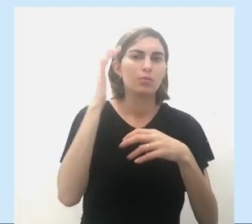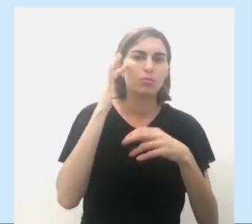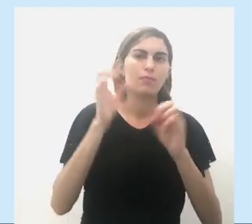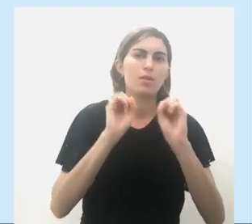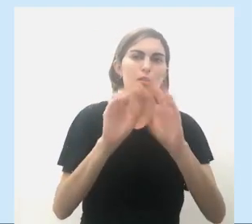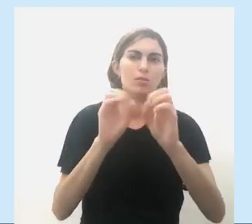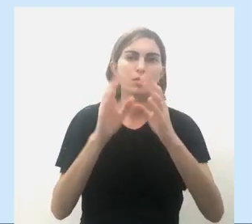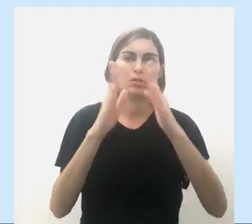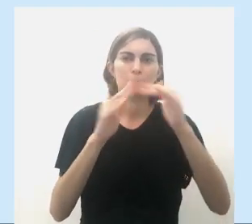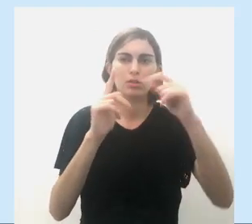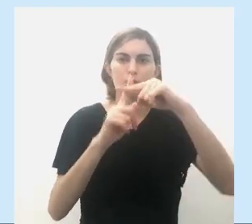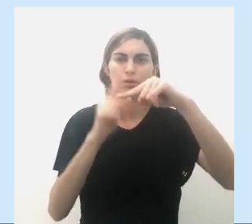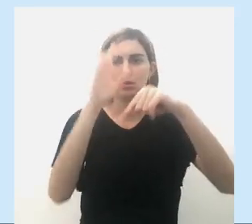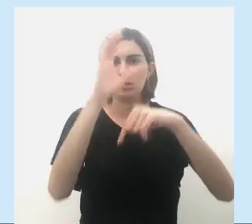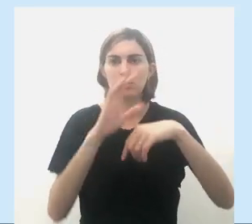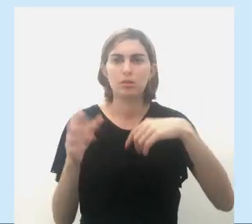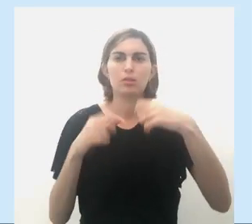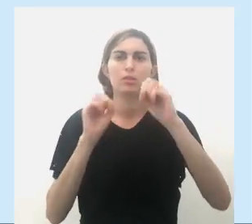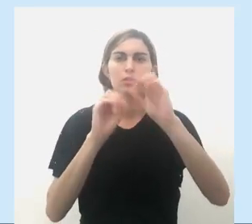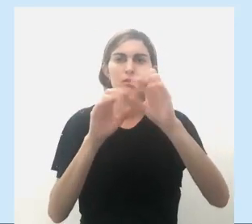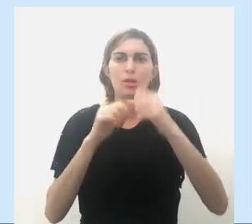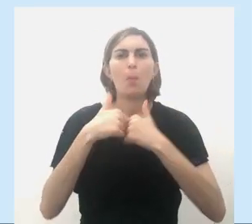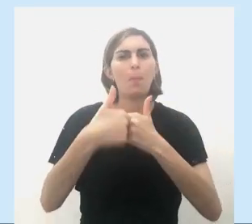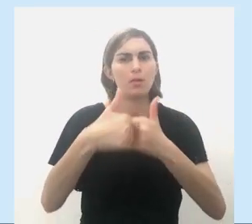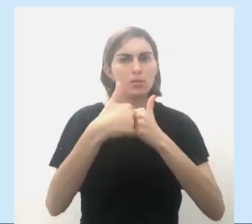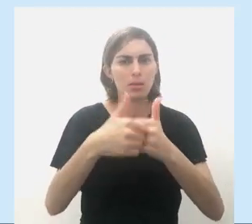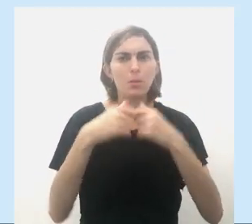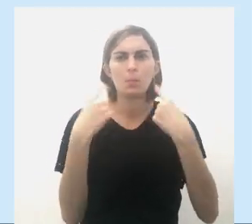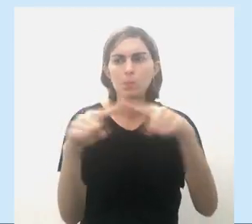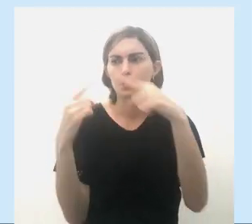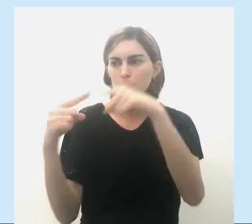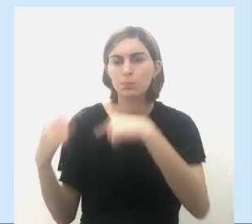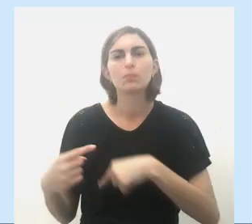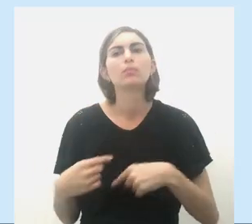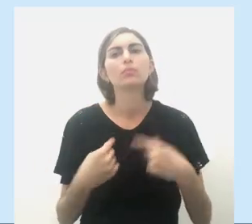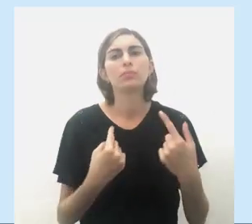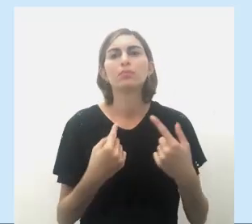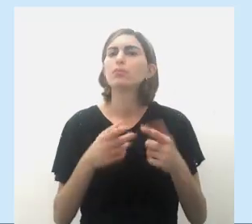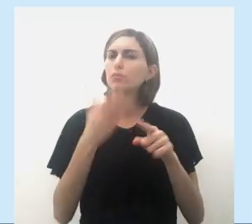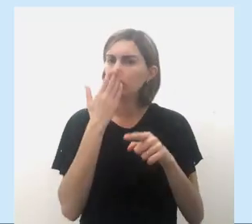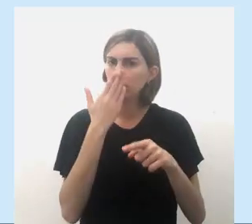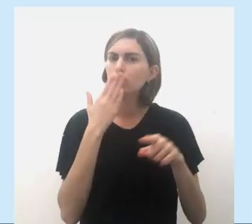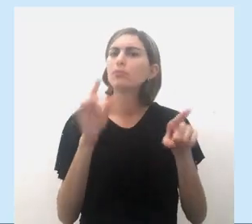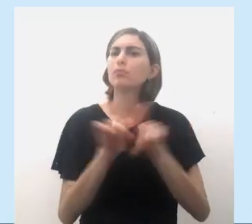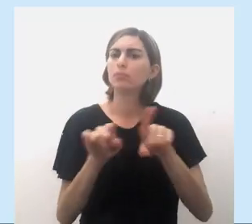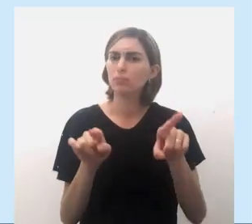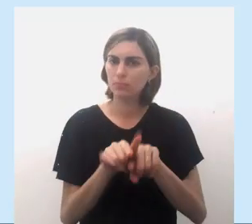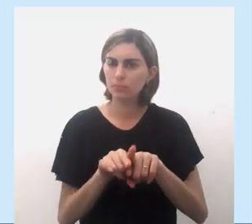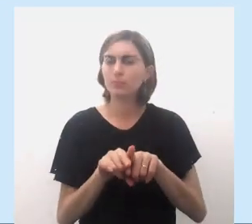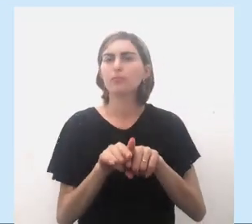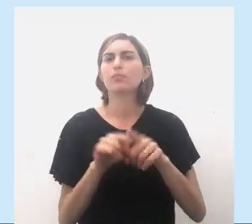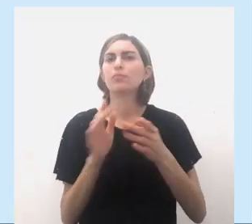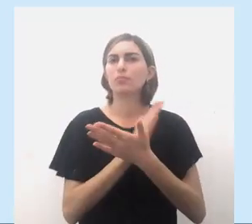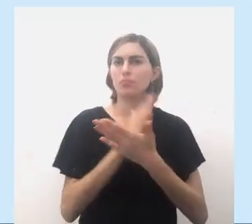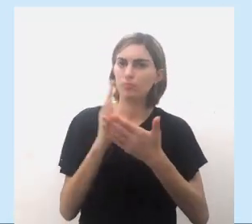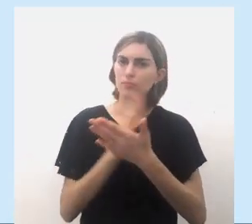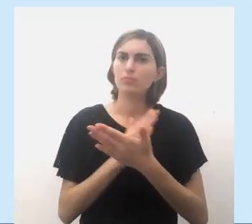filosofia da igreja era o perseguido. E aquilo não foi diferente. Os índios tinham